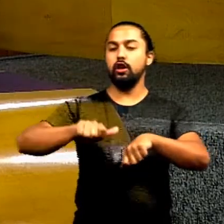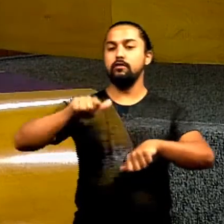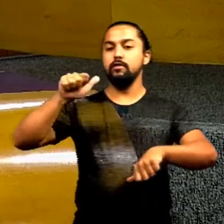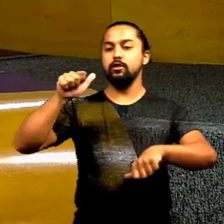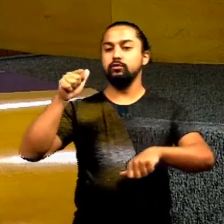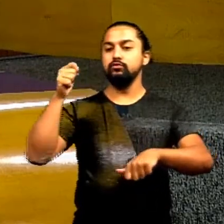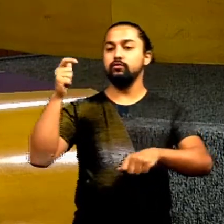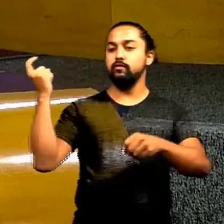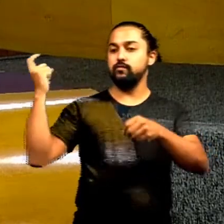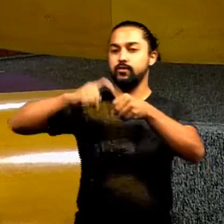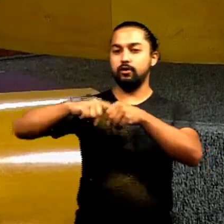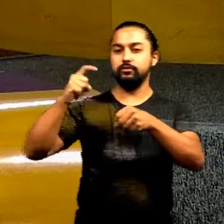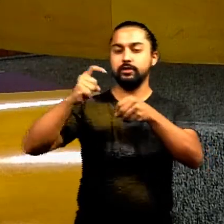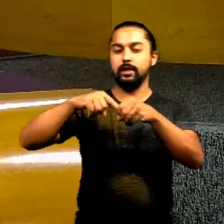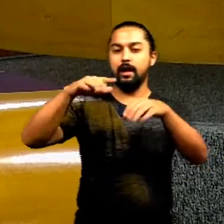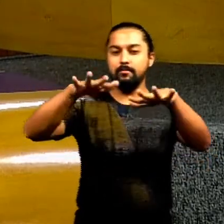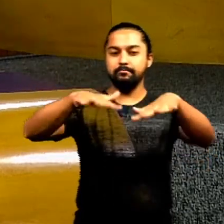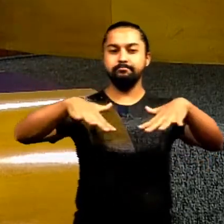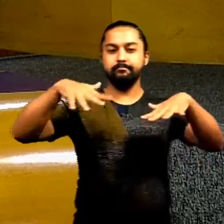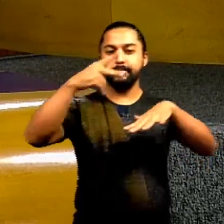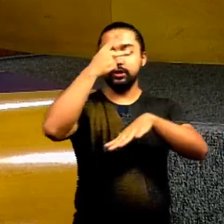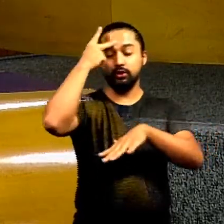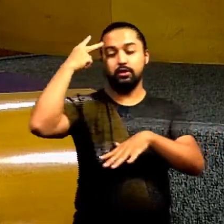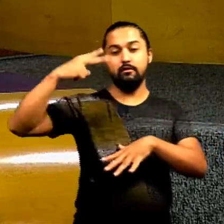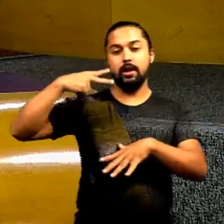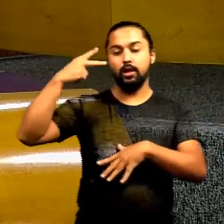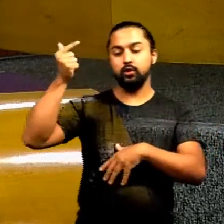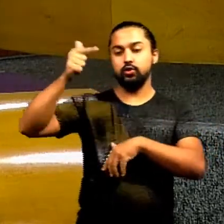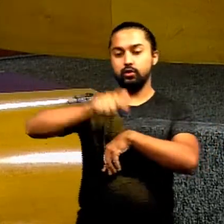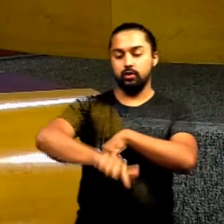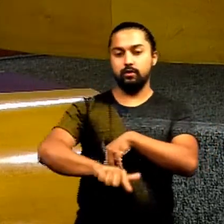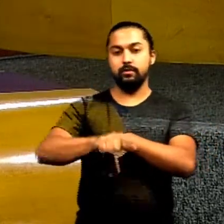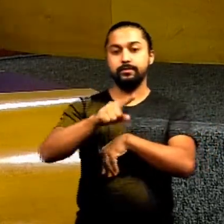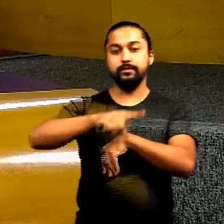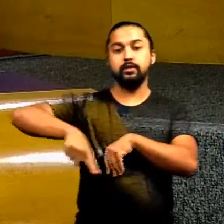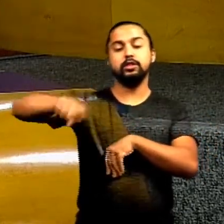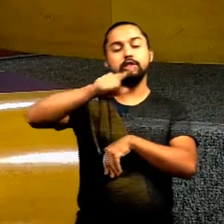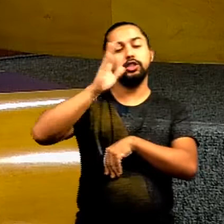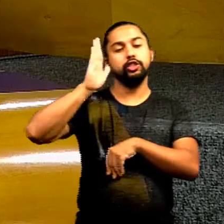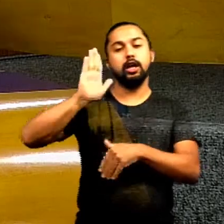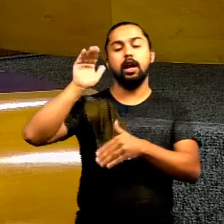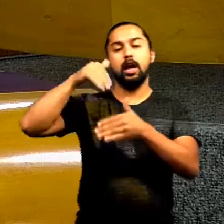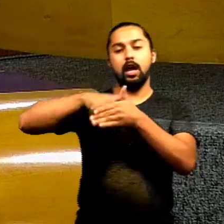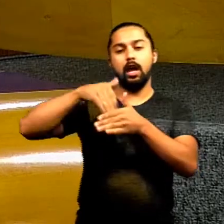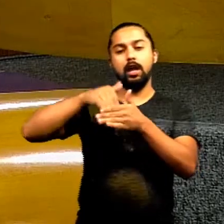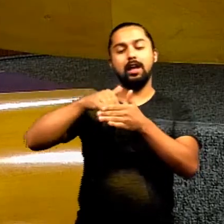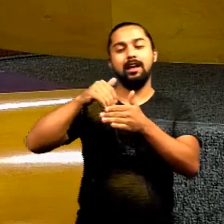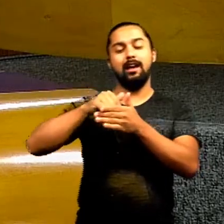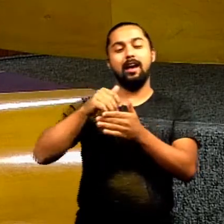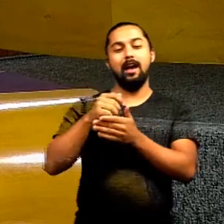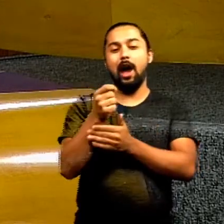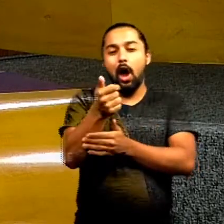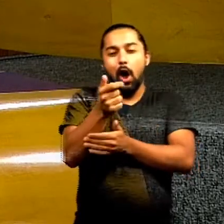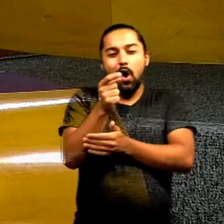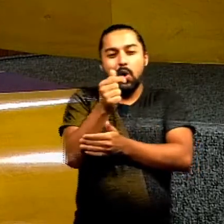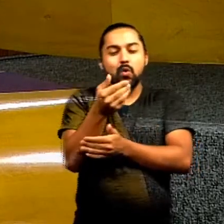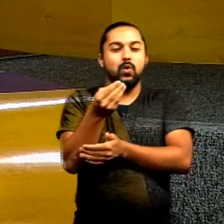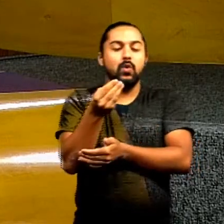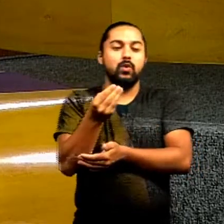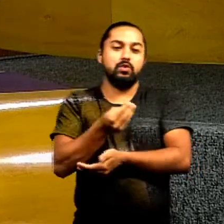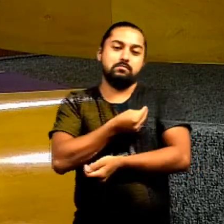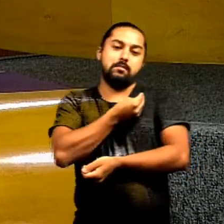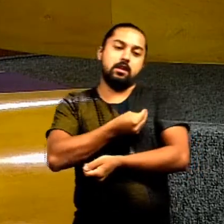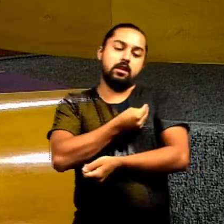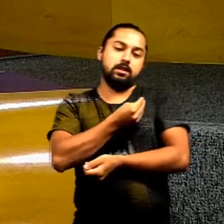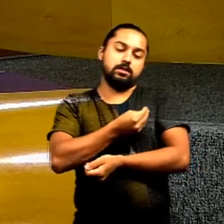maioria dessa casa. Porque aqui quem foi eleito são com raras exceções, estão presentes